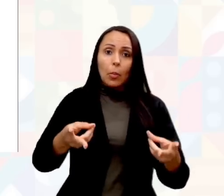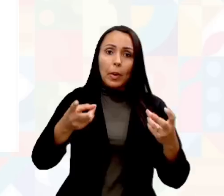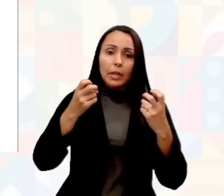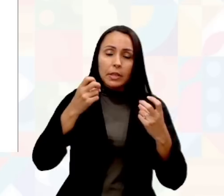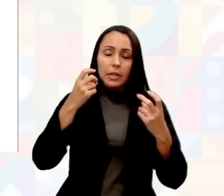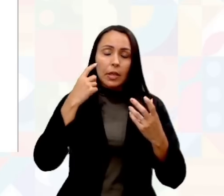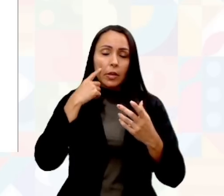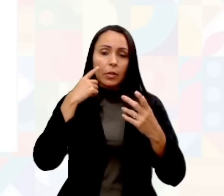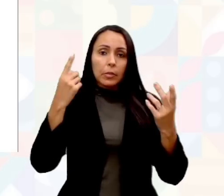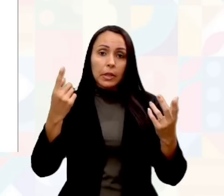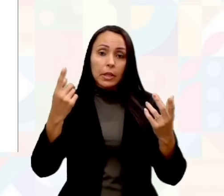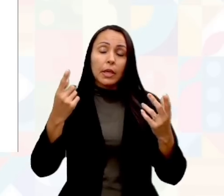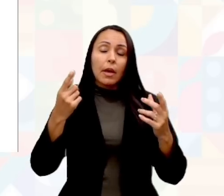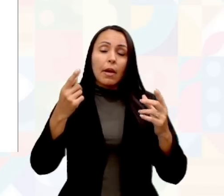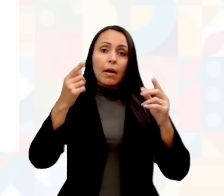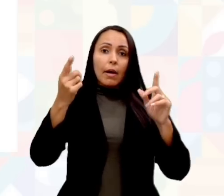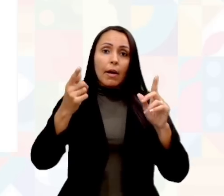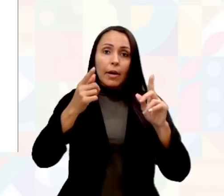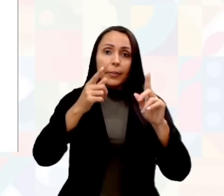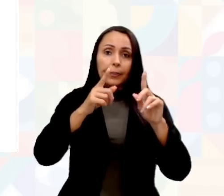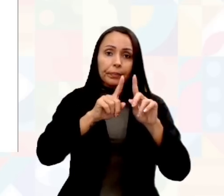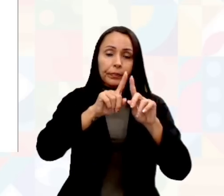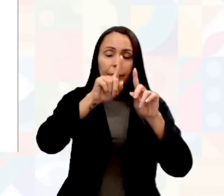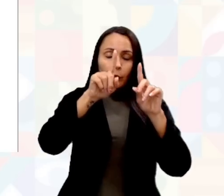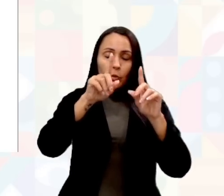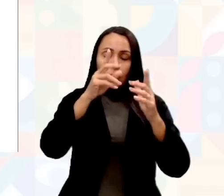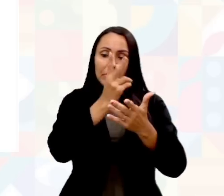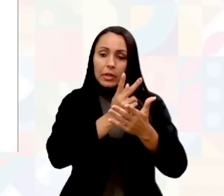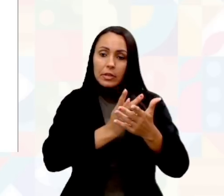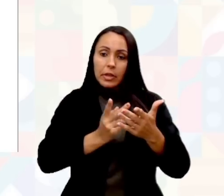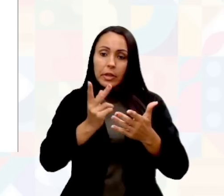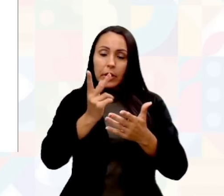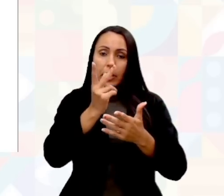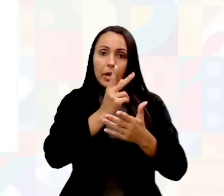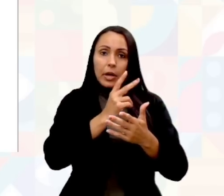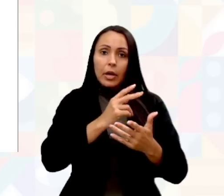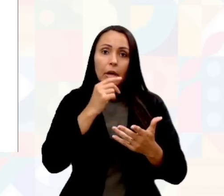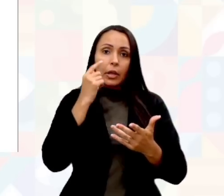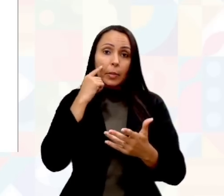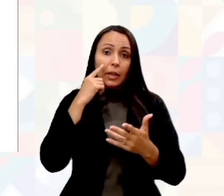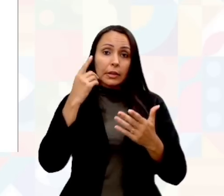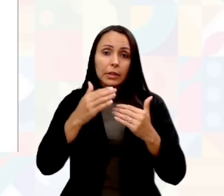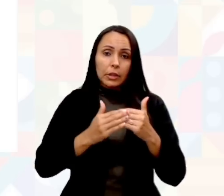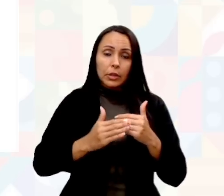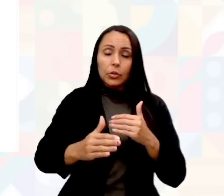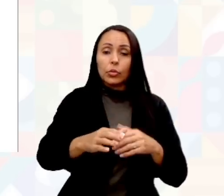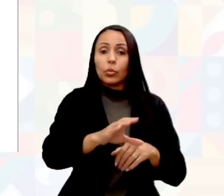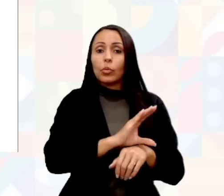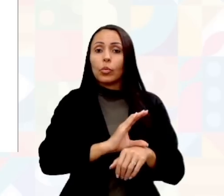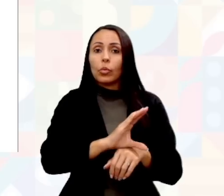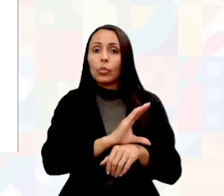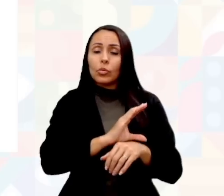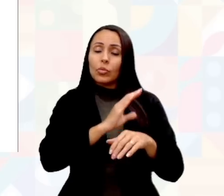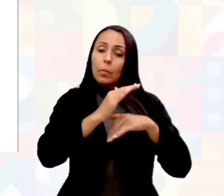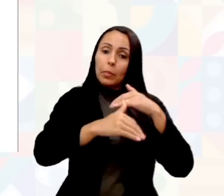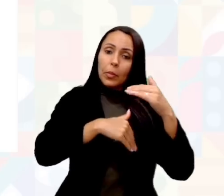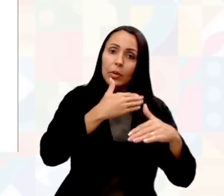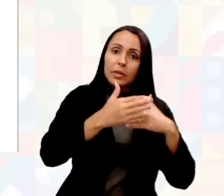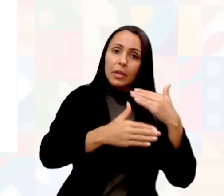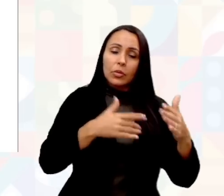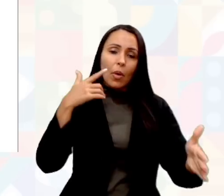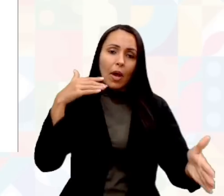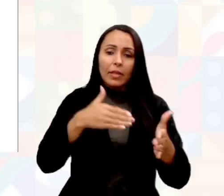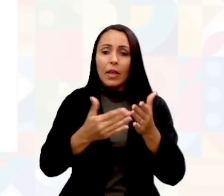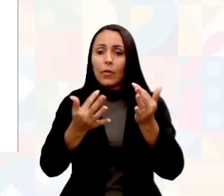descrever os cargos, eu vou desenhar os cargos a partir do fluxo, de início do seu processo até o final.